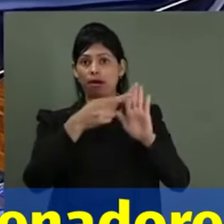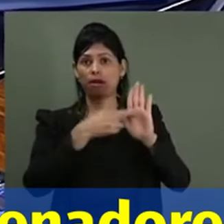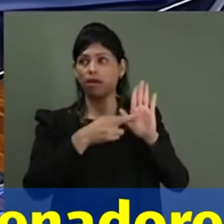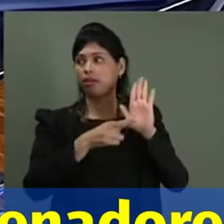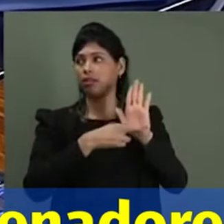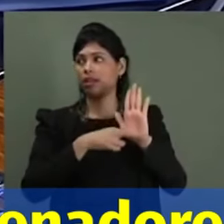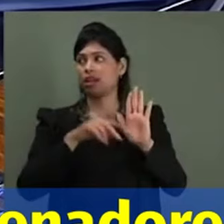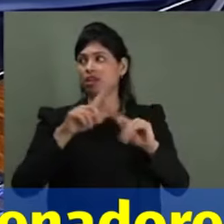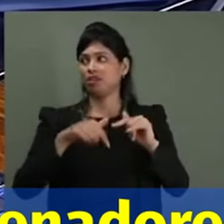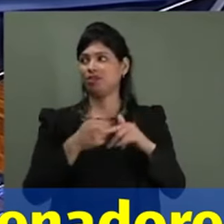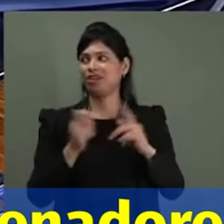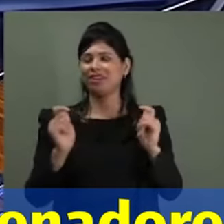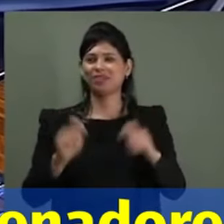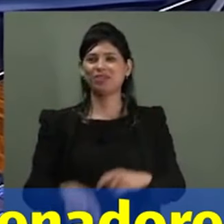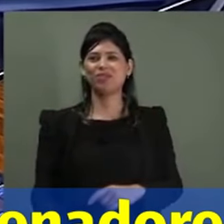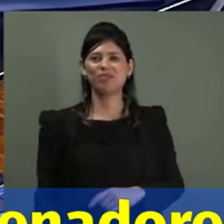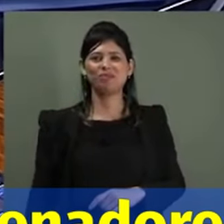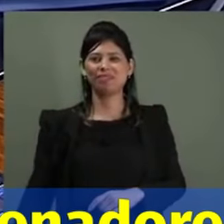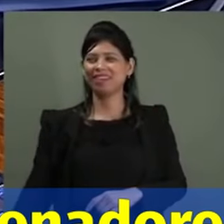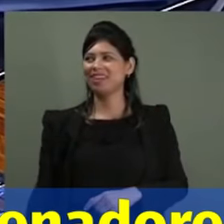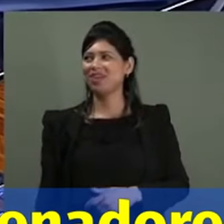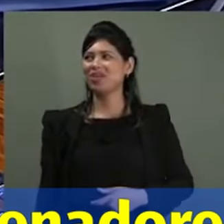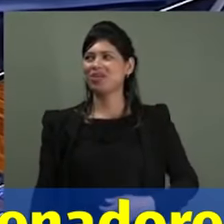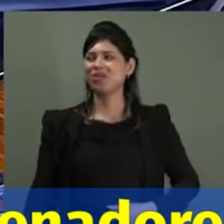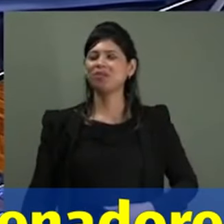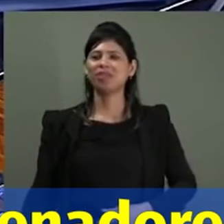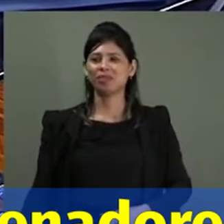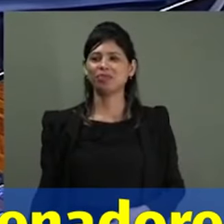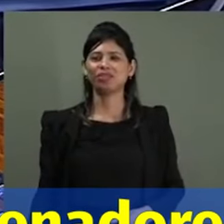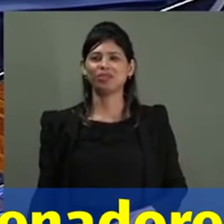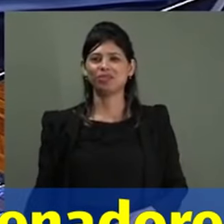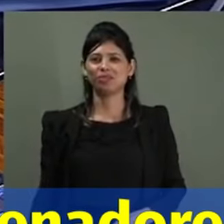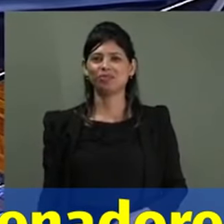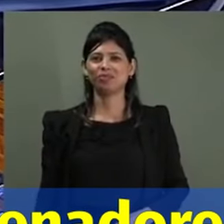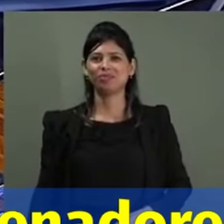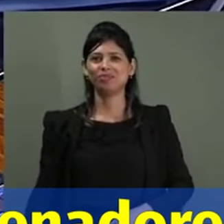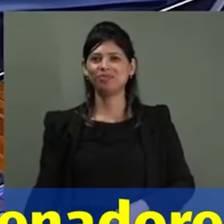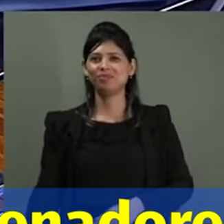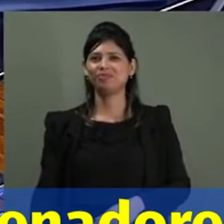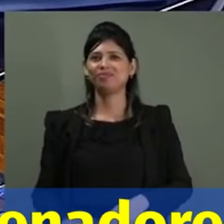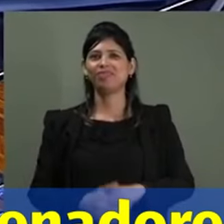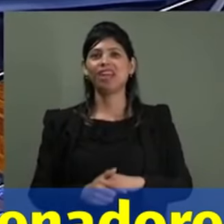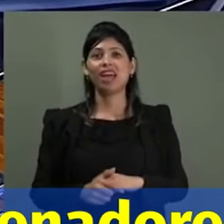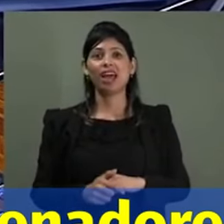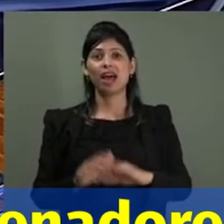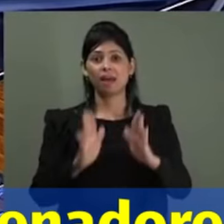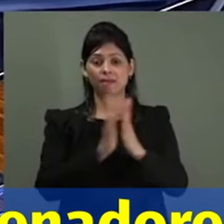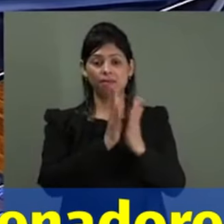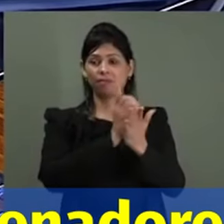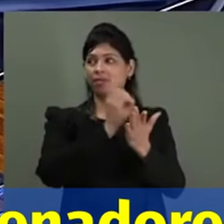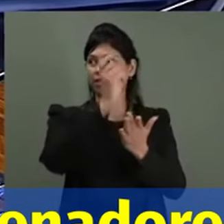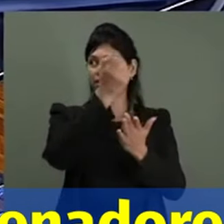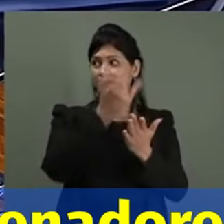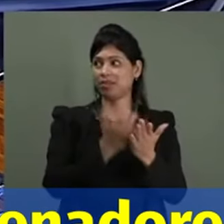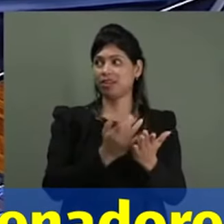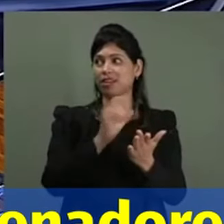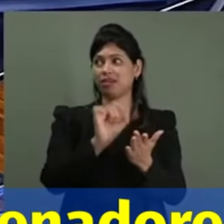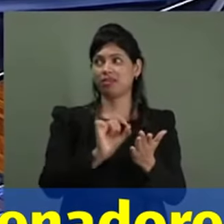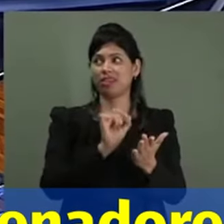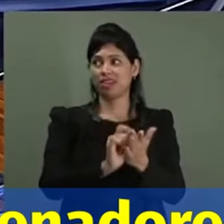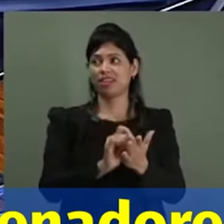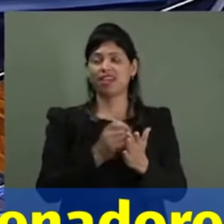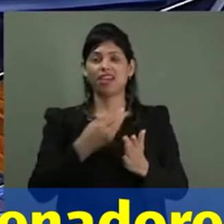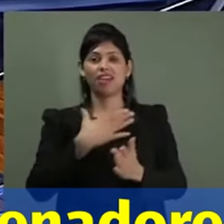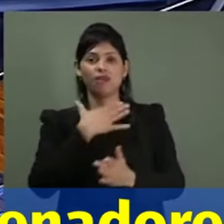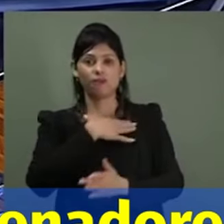cívico-militar, uma cadeia de autoridade. A Bíblia diz que filho sem correção é a